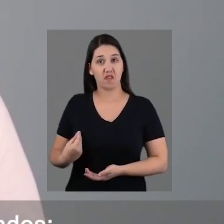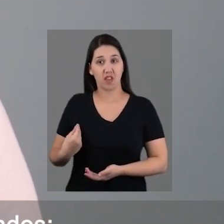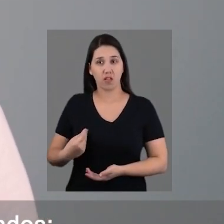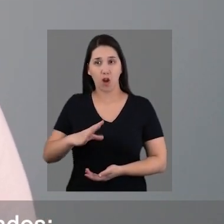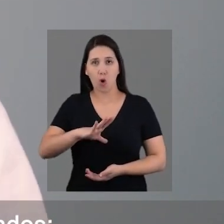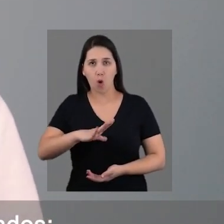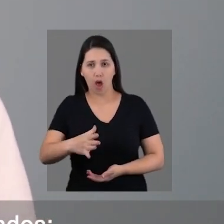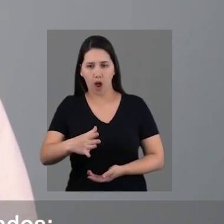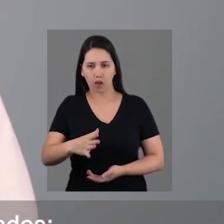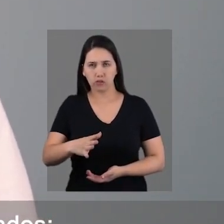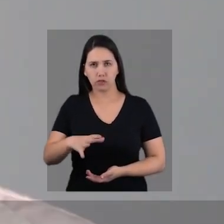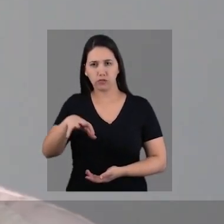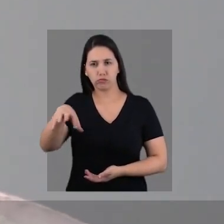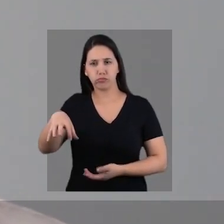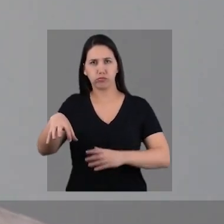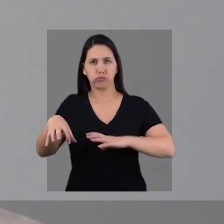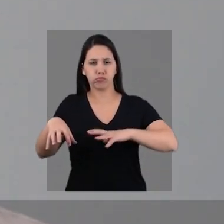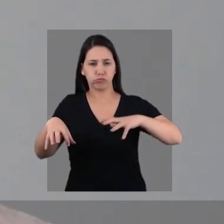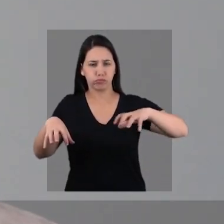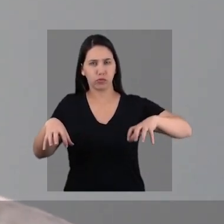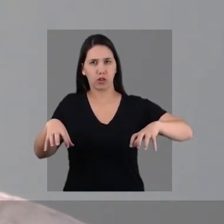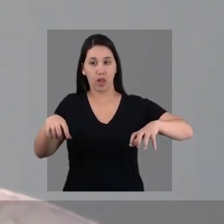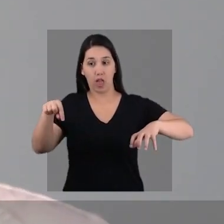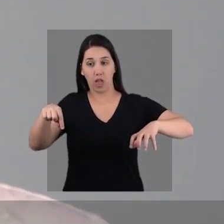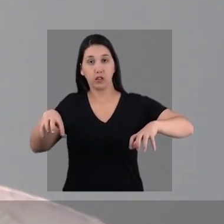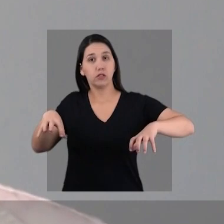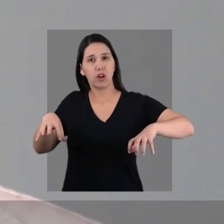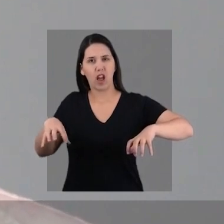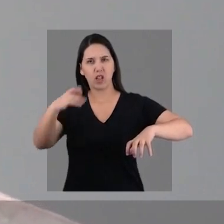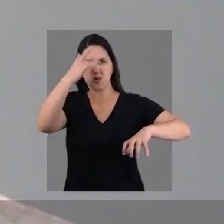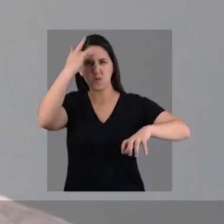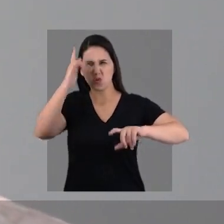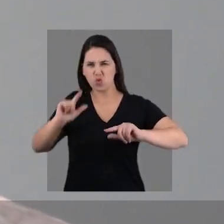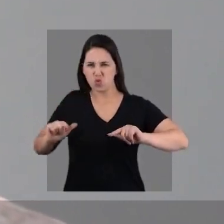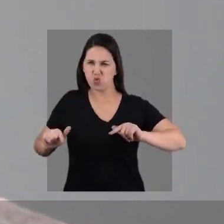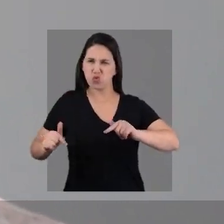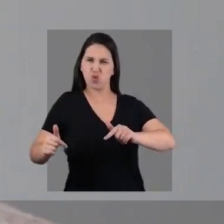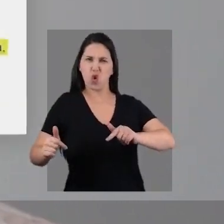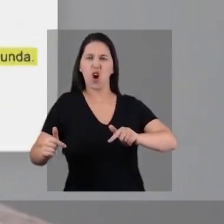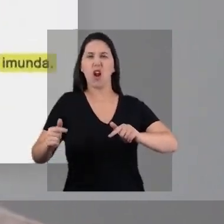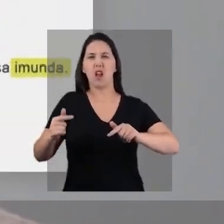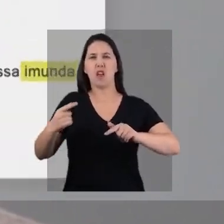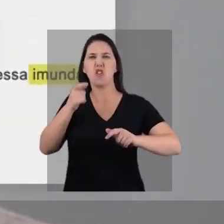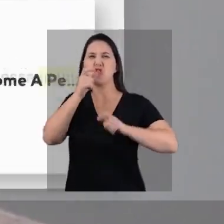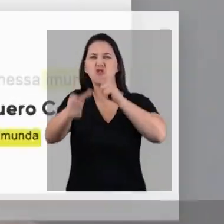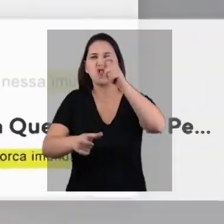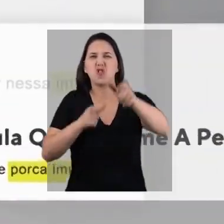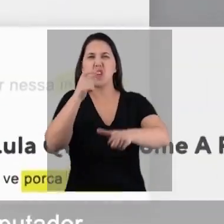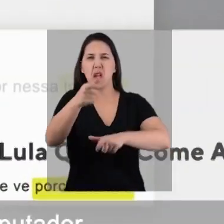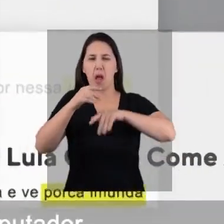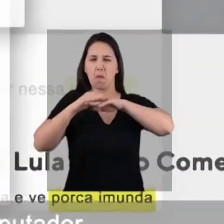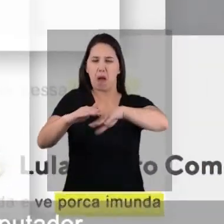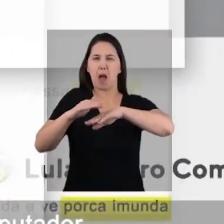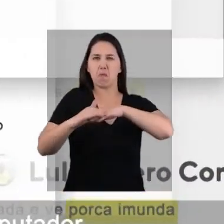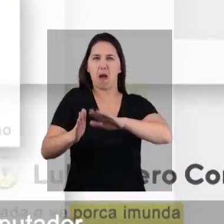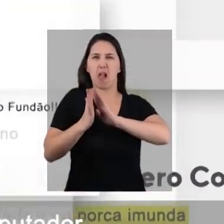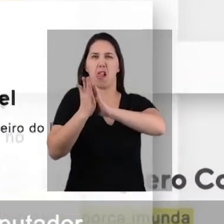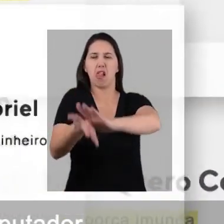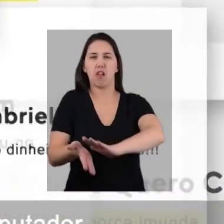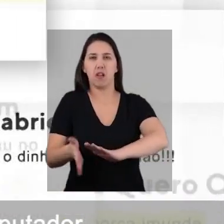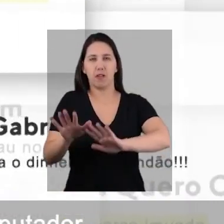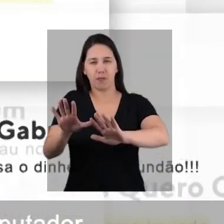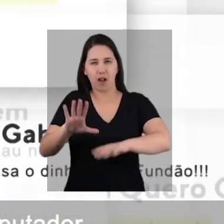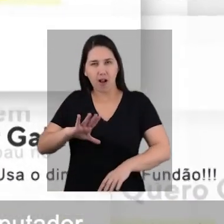pessoas corajosas em dois lados. De um lado, estão aqueles que se dizem os valentões, que te xingam, te menosprezam, mas que só são